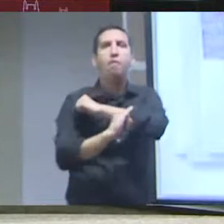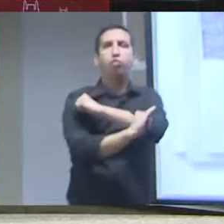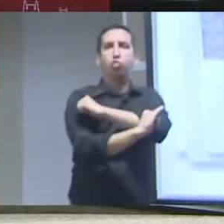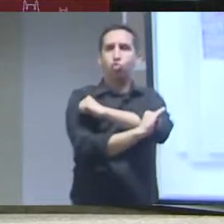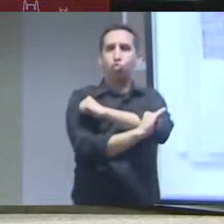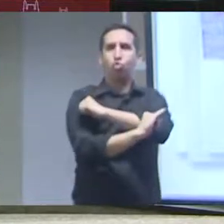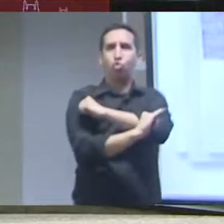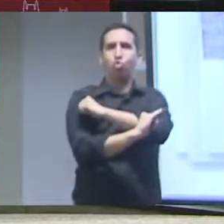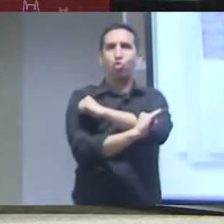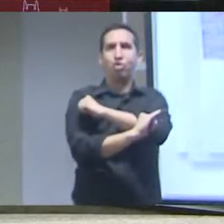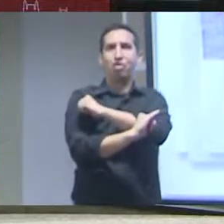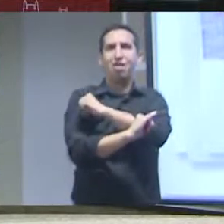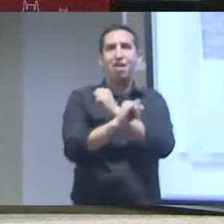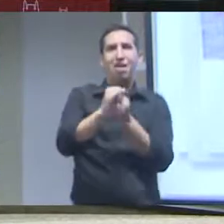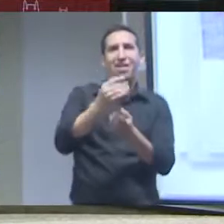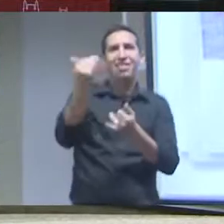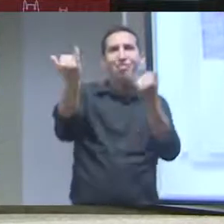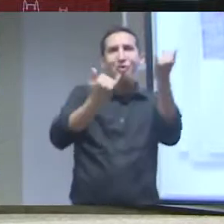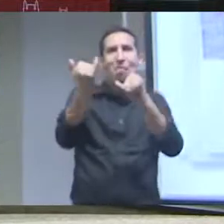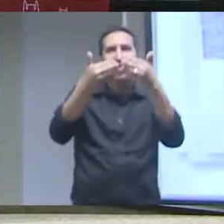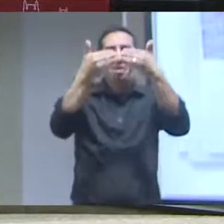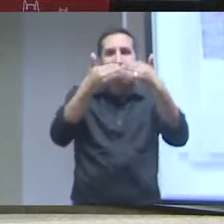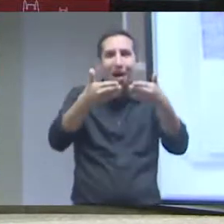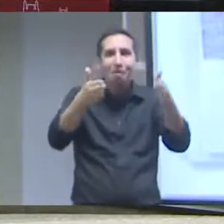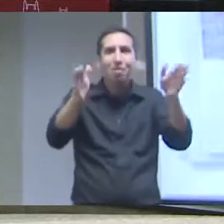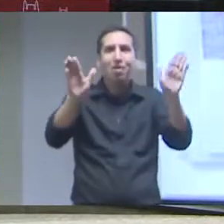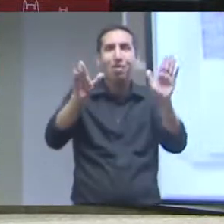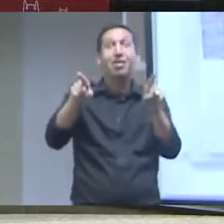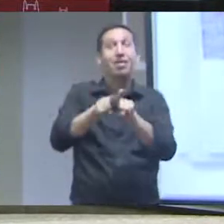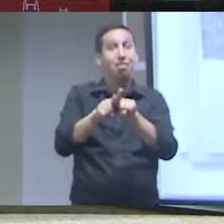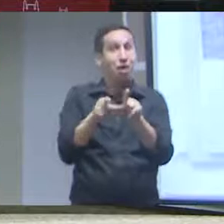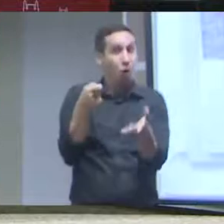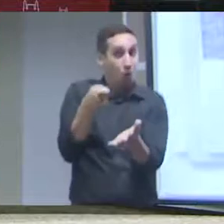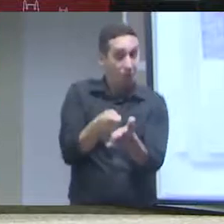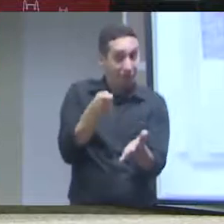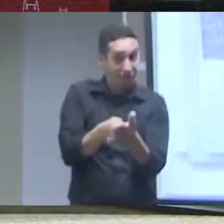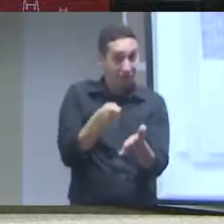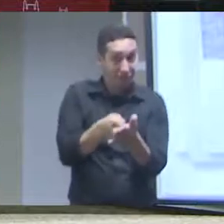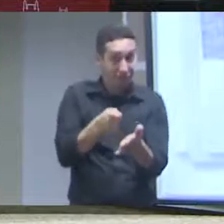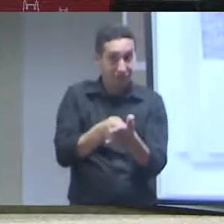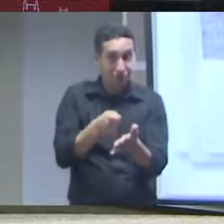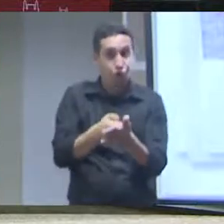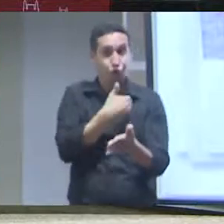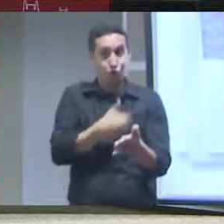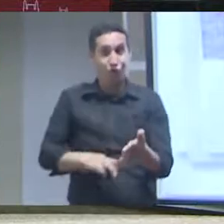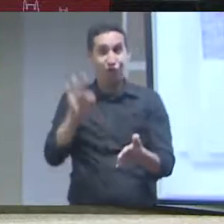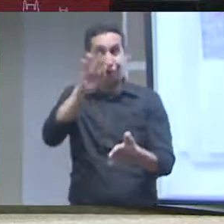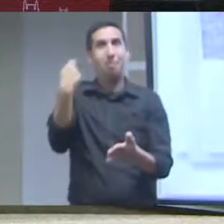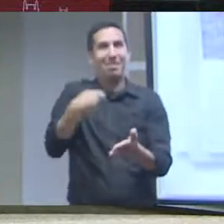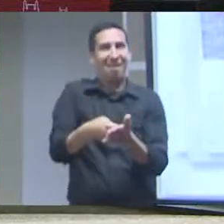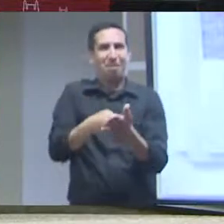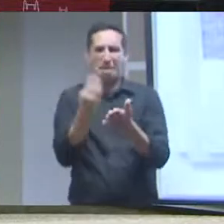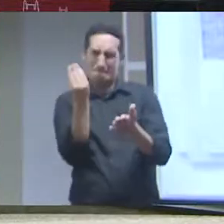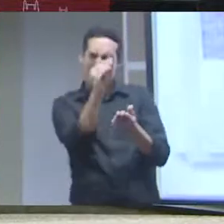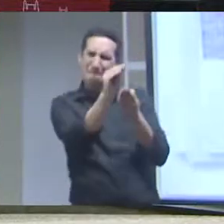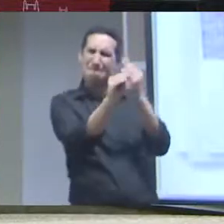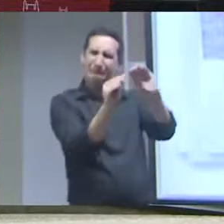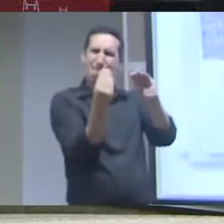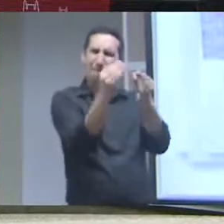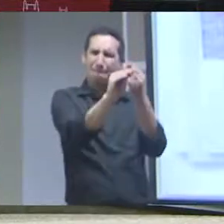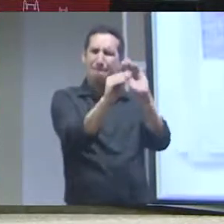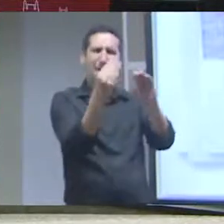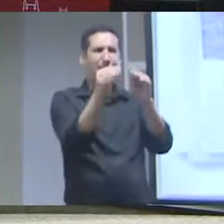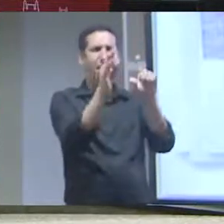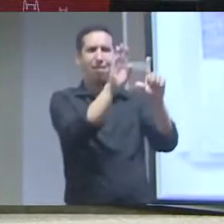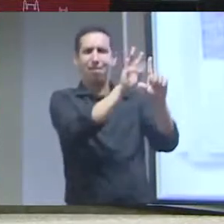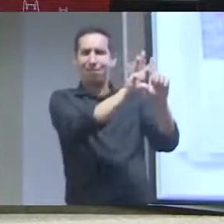repositório e geralmente são planilhas. E o que foi interessante foi que, com a infraestrutura de dados abertos e a